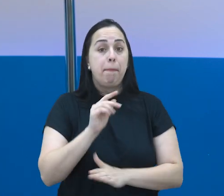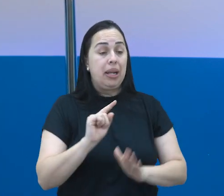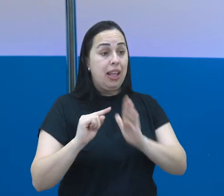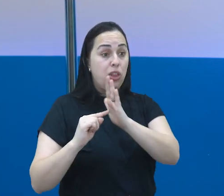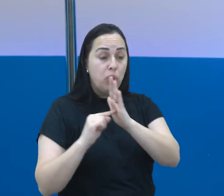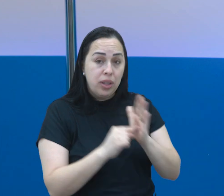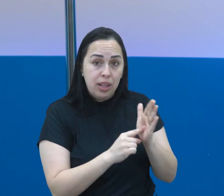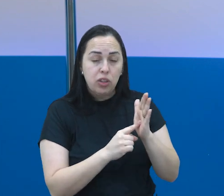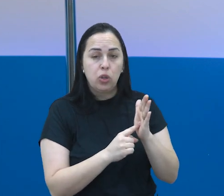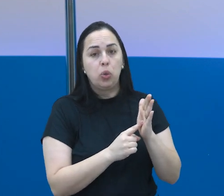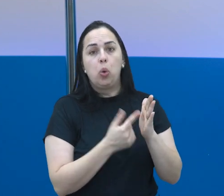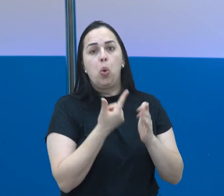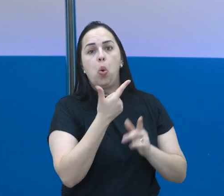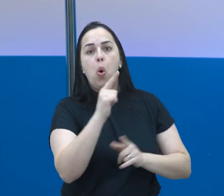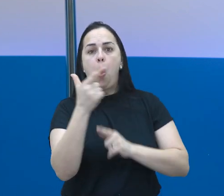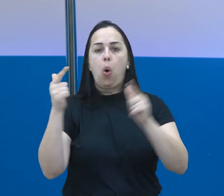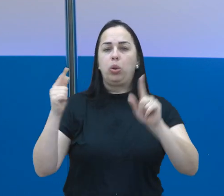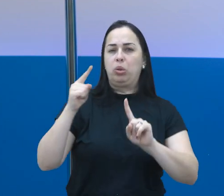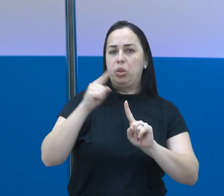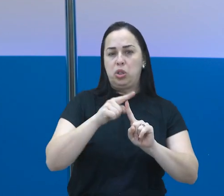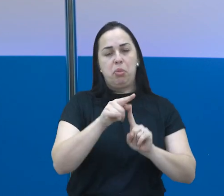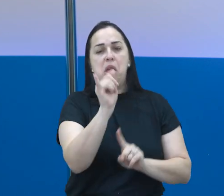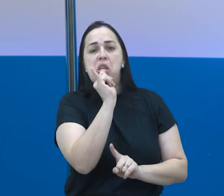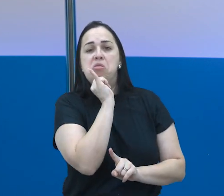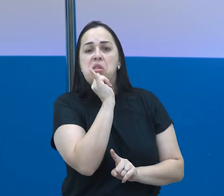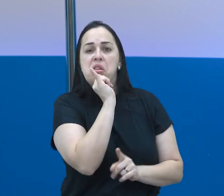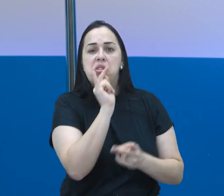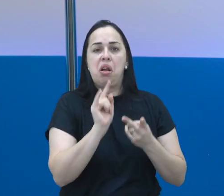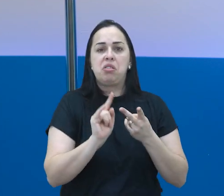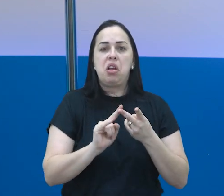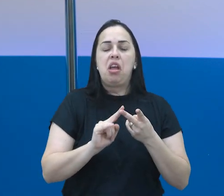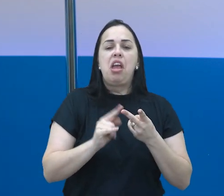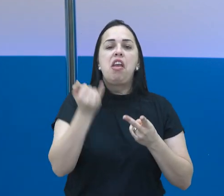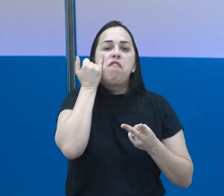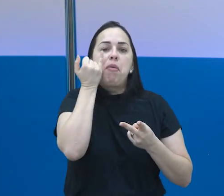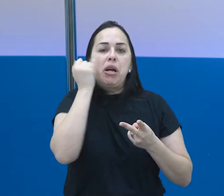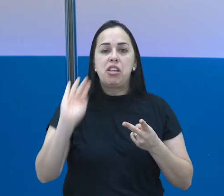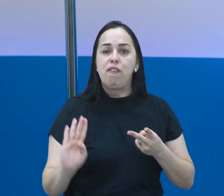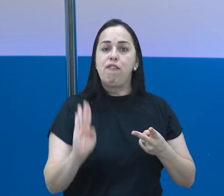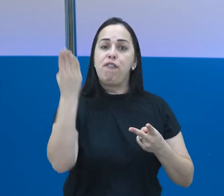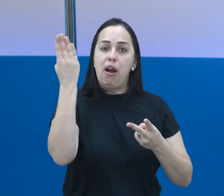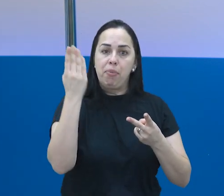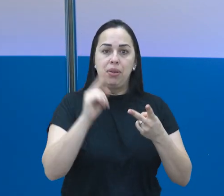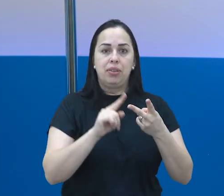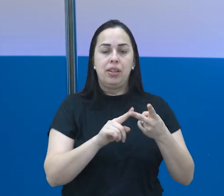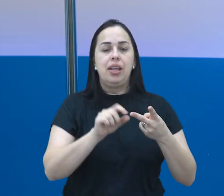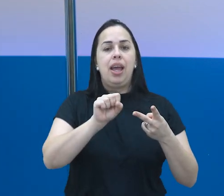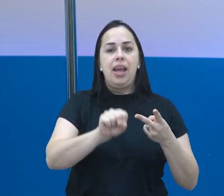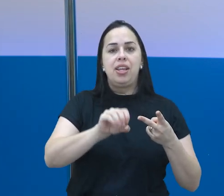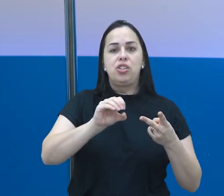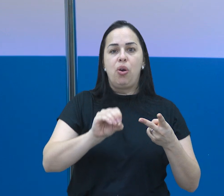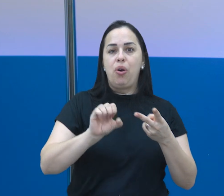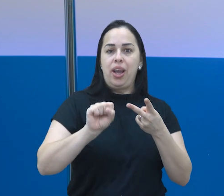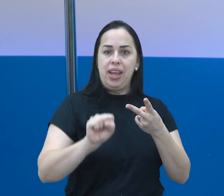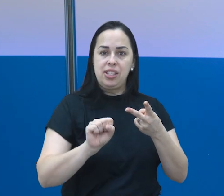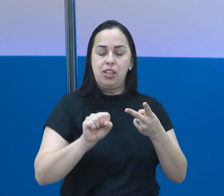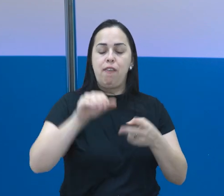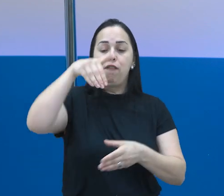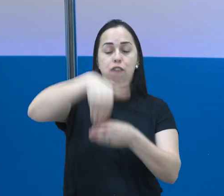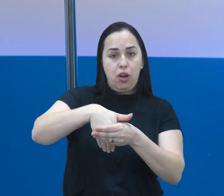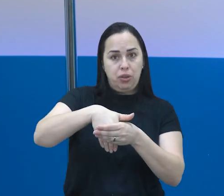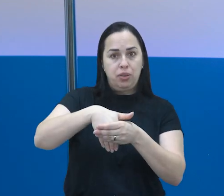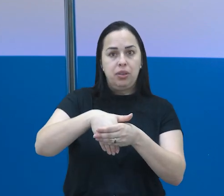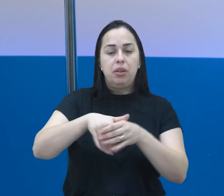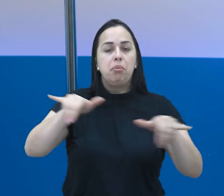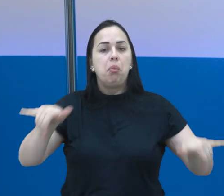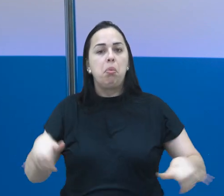irregular. Claro, para denunciar outro tipo de irregularidade, como, por exemplo, notícias falsas, existe o SOS